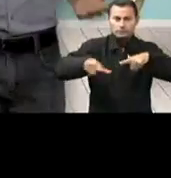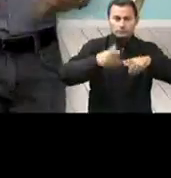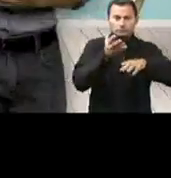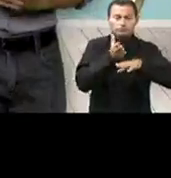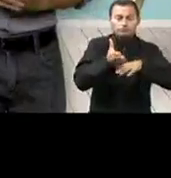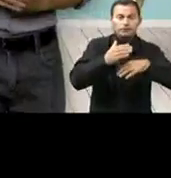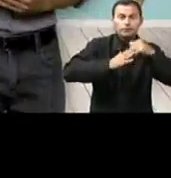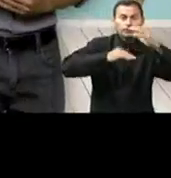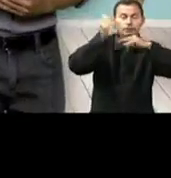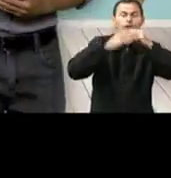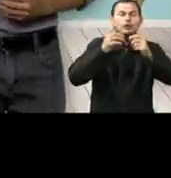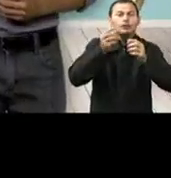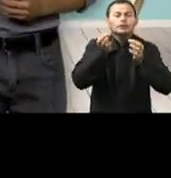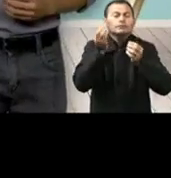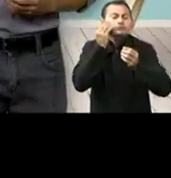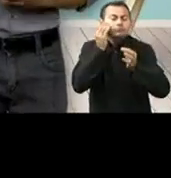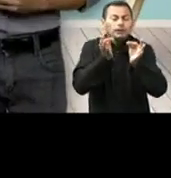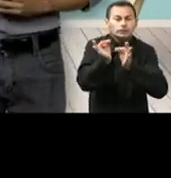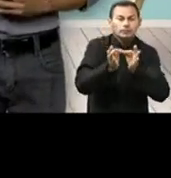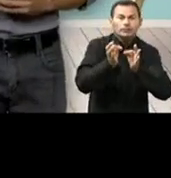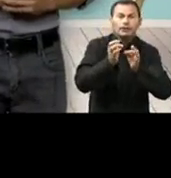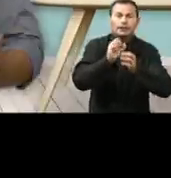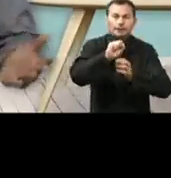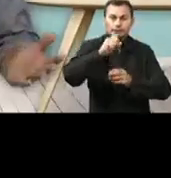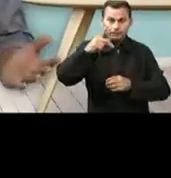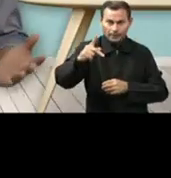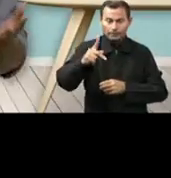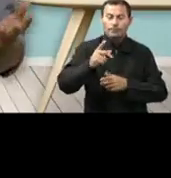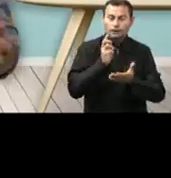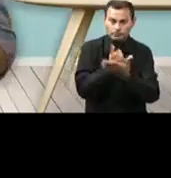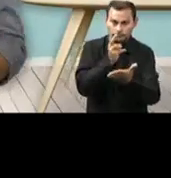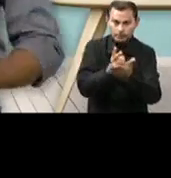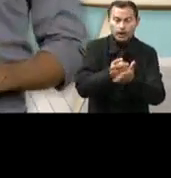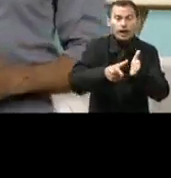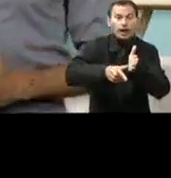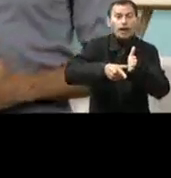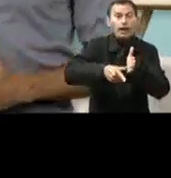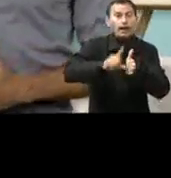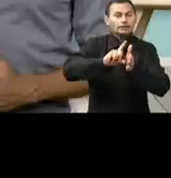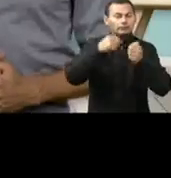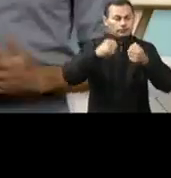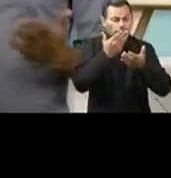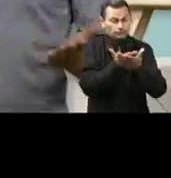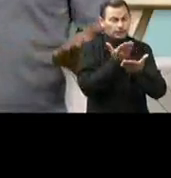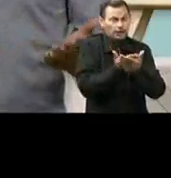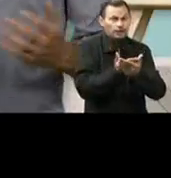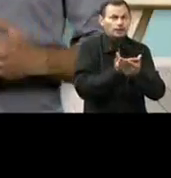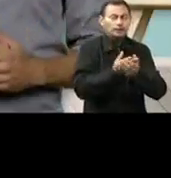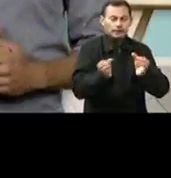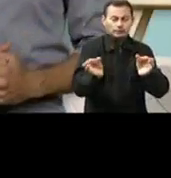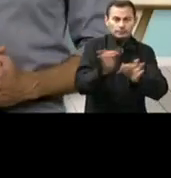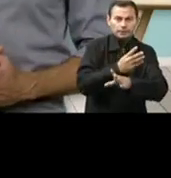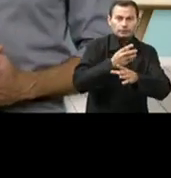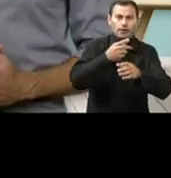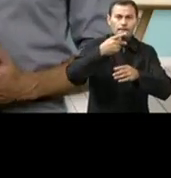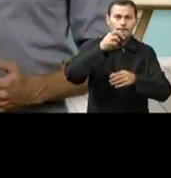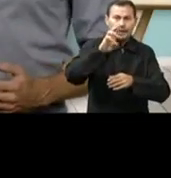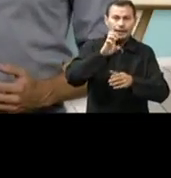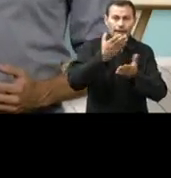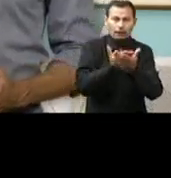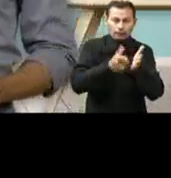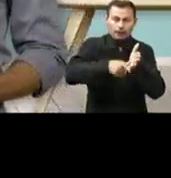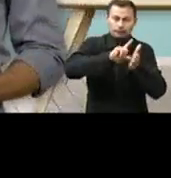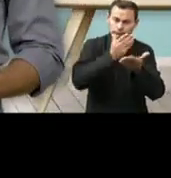agora você vai procurar soluções para situações-problema. Para prosseguir, primeiro é necessário ter estudado e finalizado a sua pré-aula,